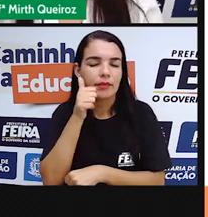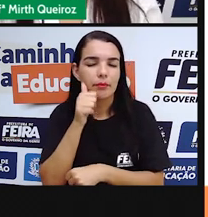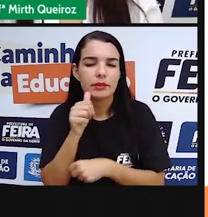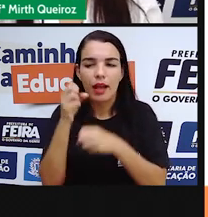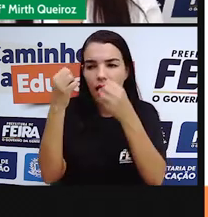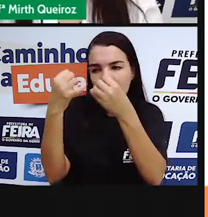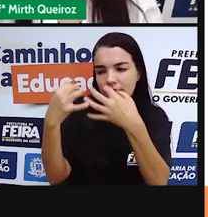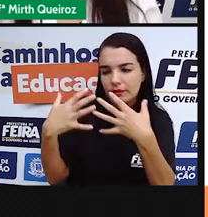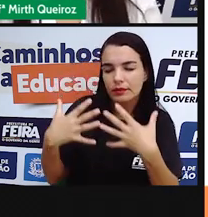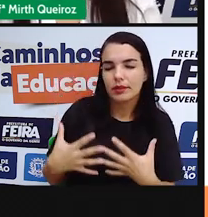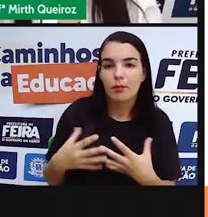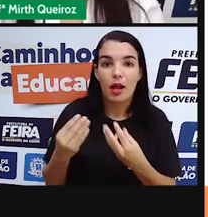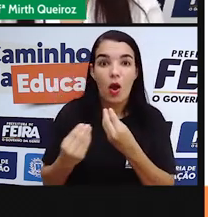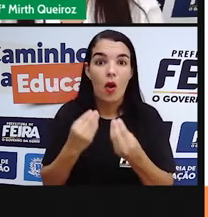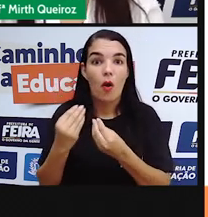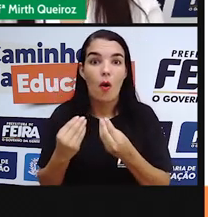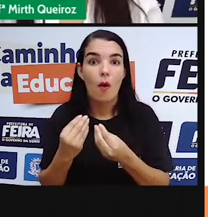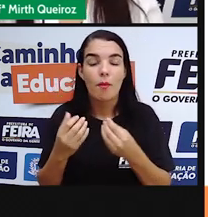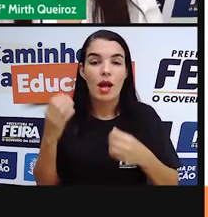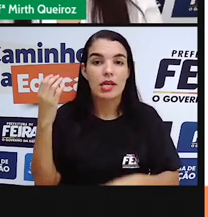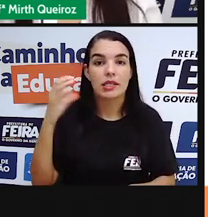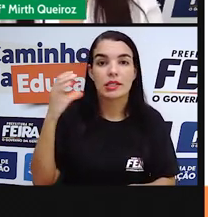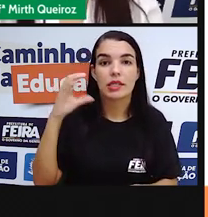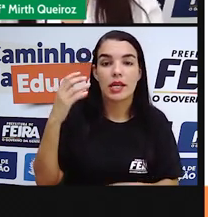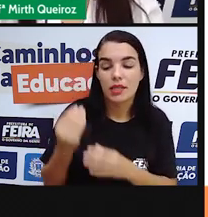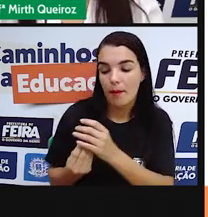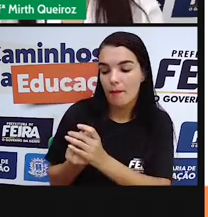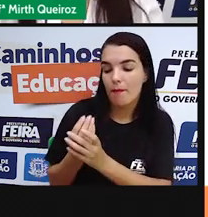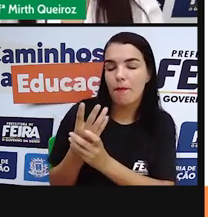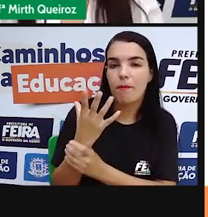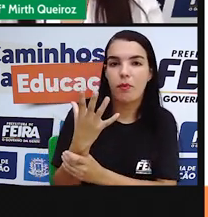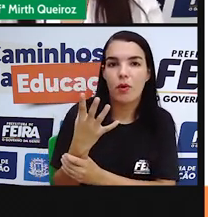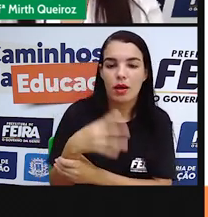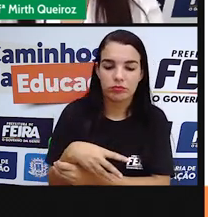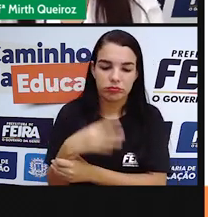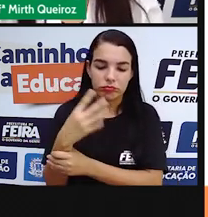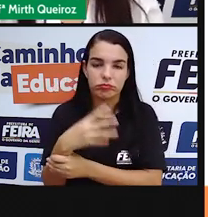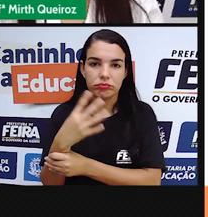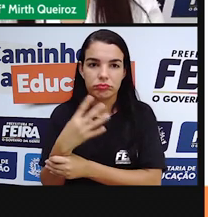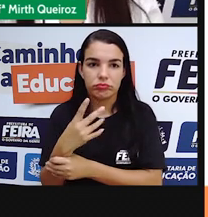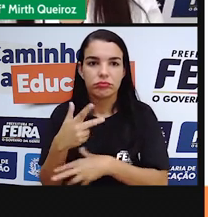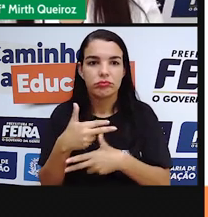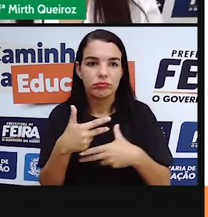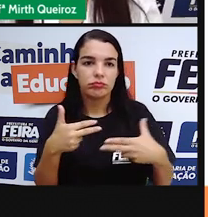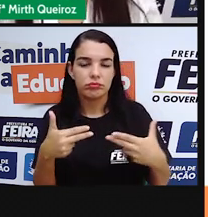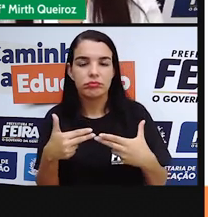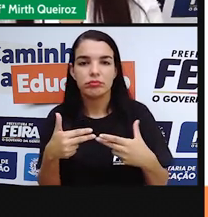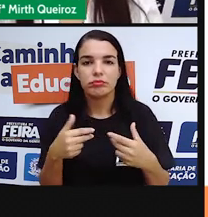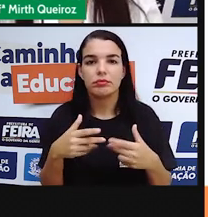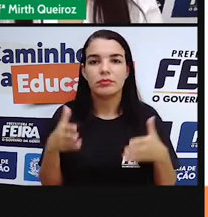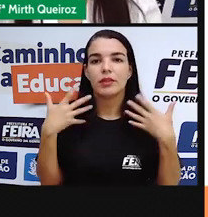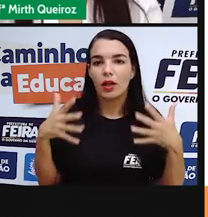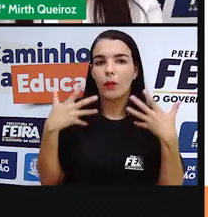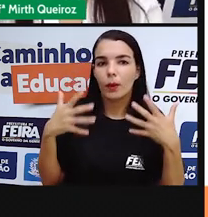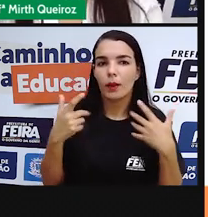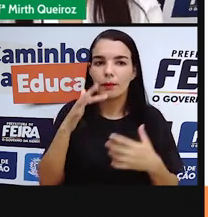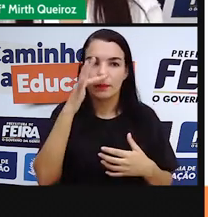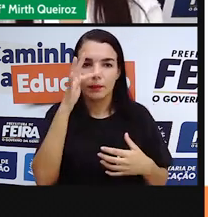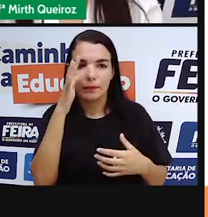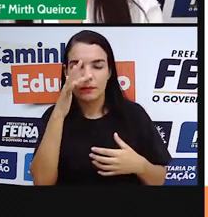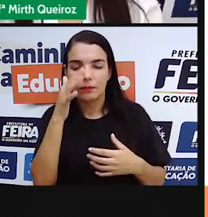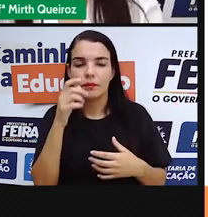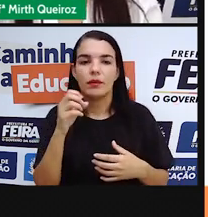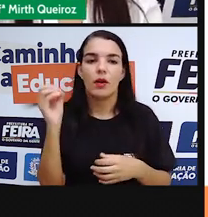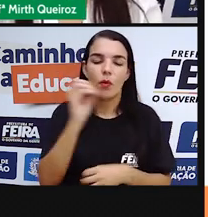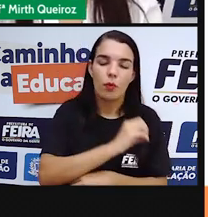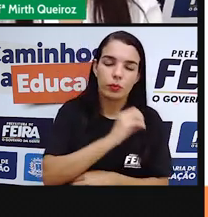contar isso, como a ciência explica o surgimento dessas quatro estações, pra gente relembrar o que a gente viu na